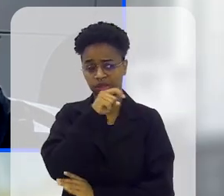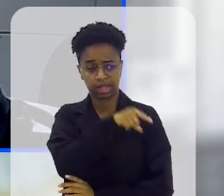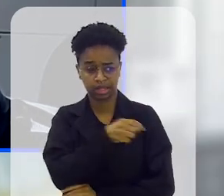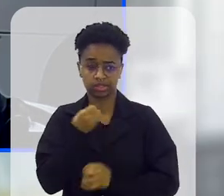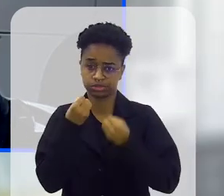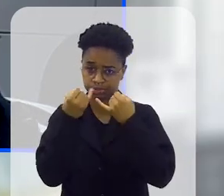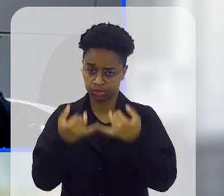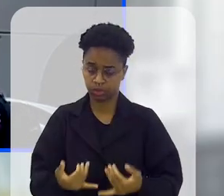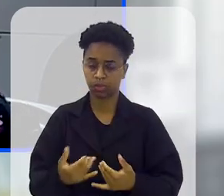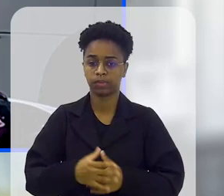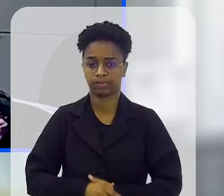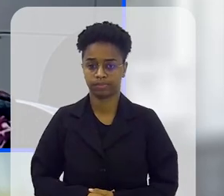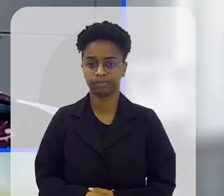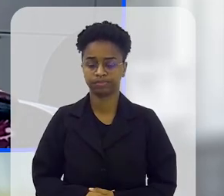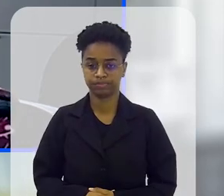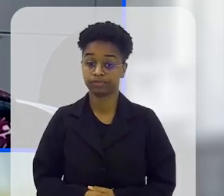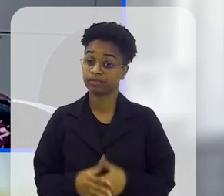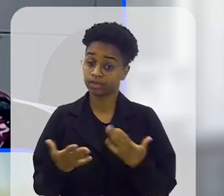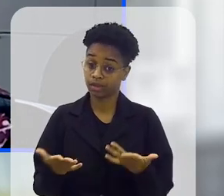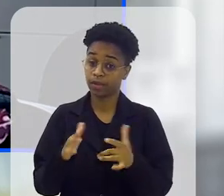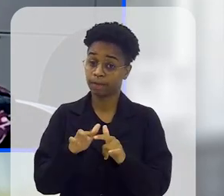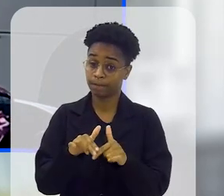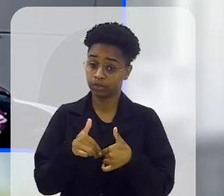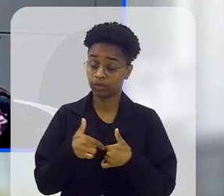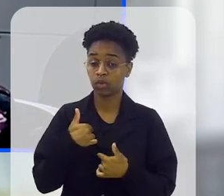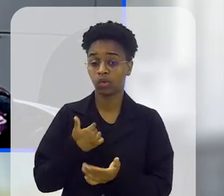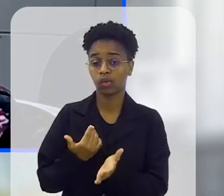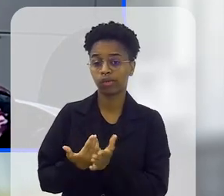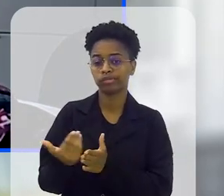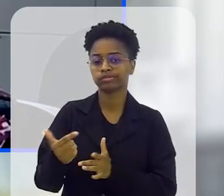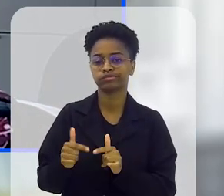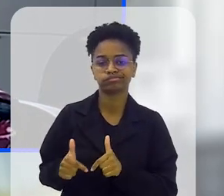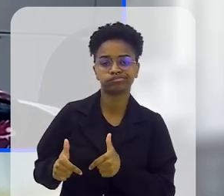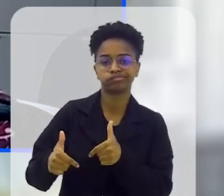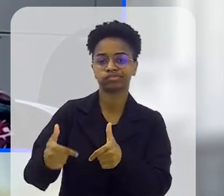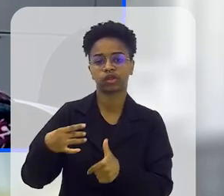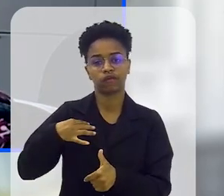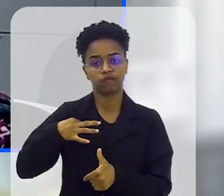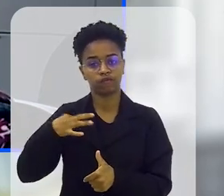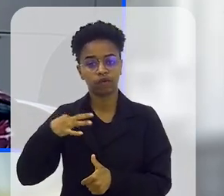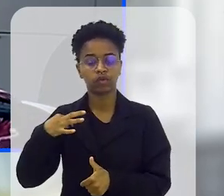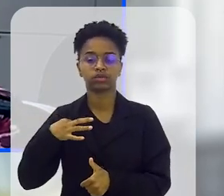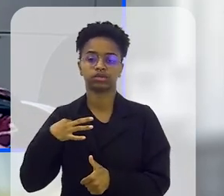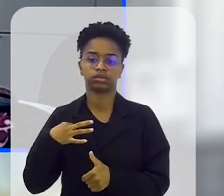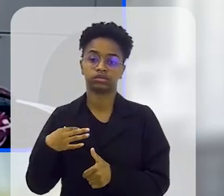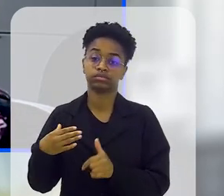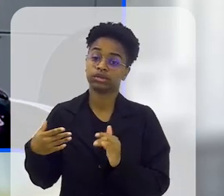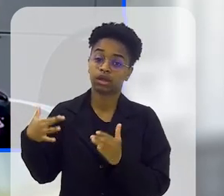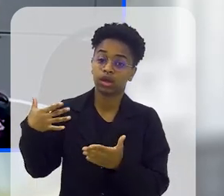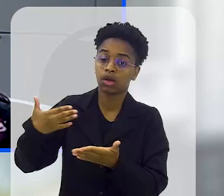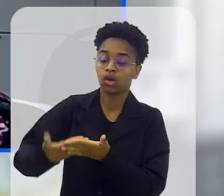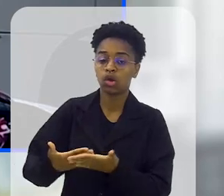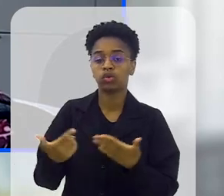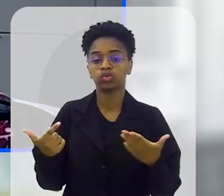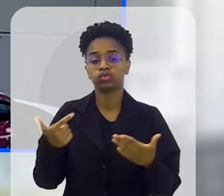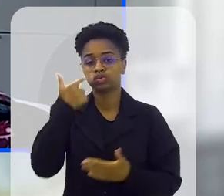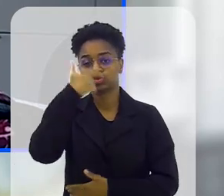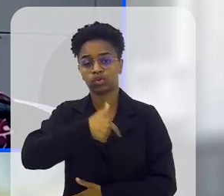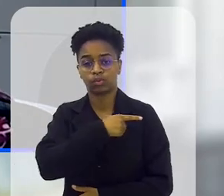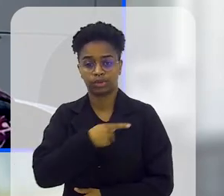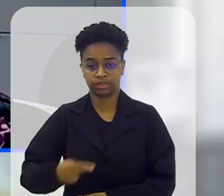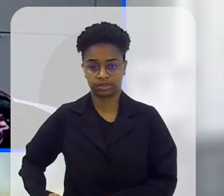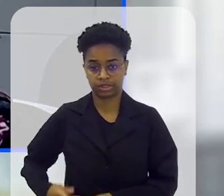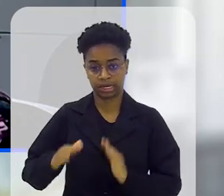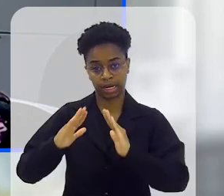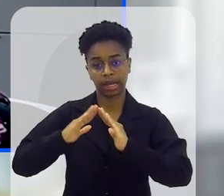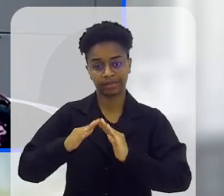que ela apresentou aqui, e por conta disso eu comecei a atuar como voluntária hoje, né? Um presídio, uma casa